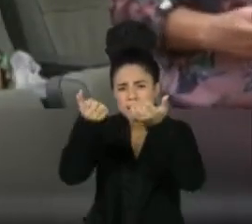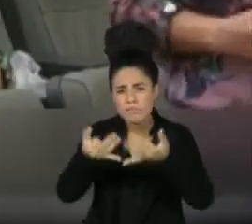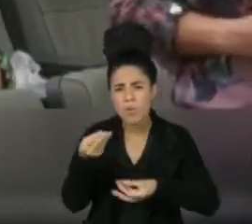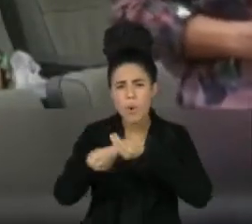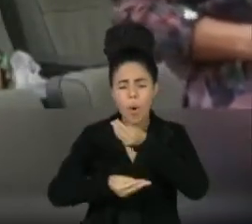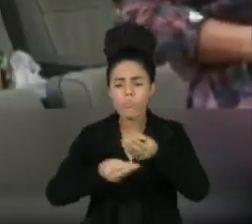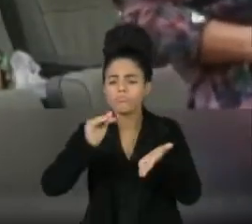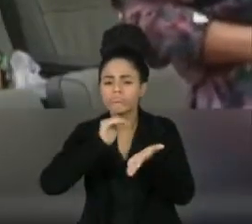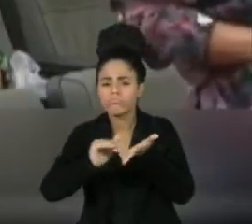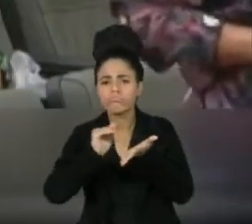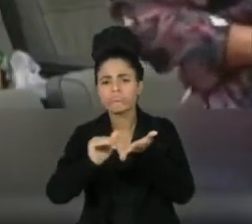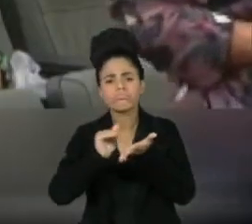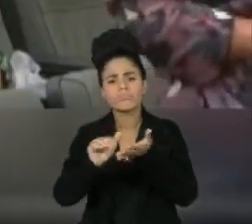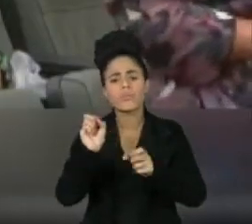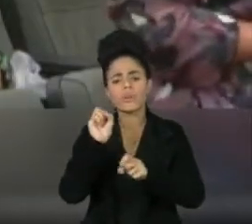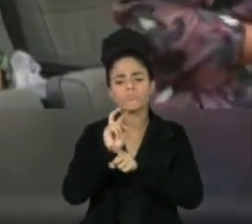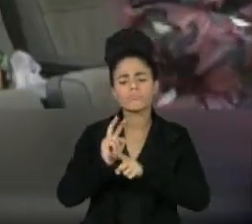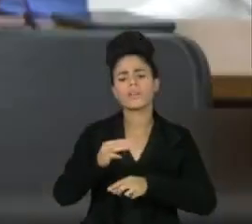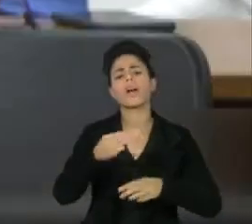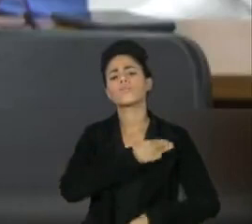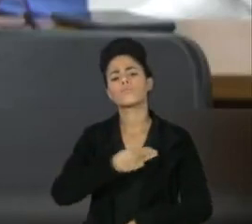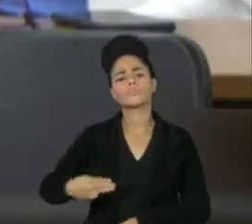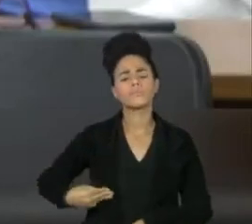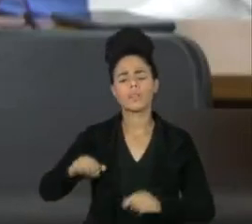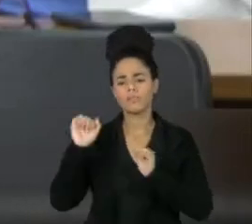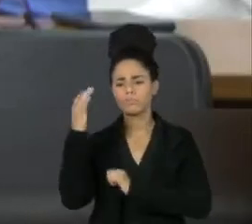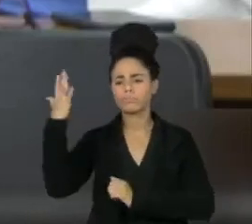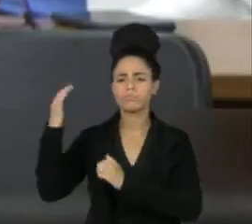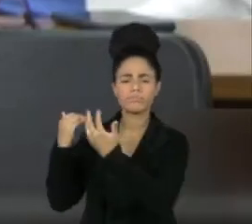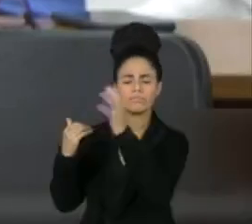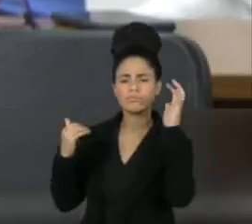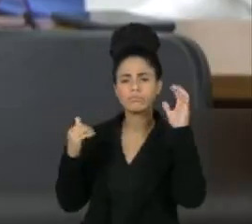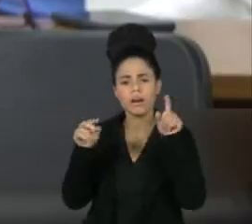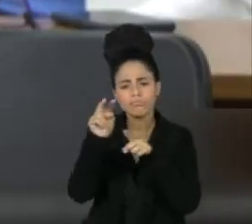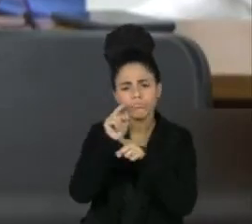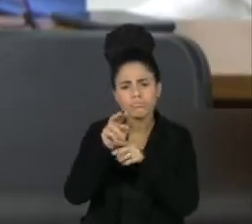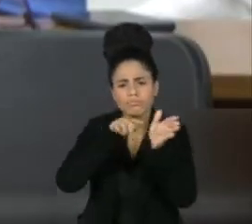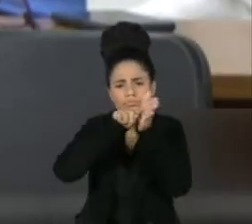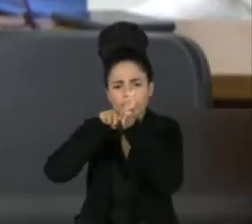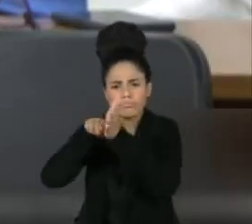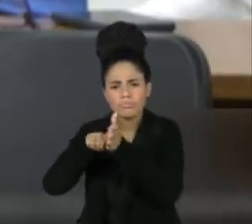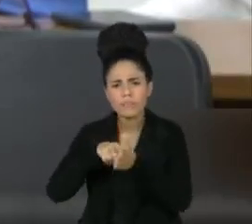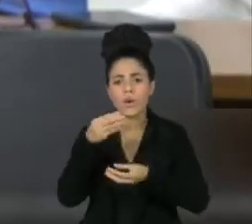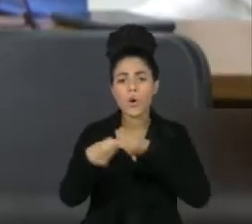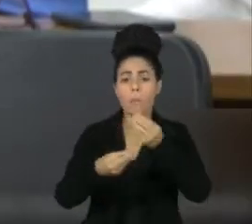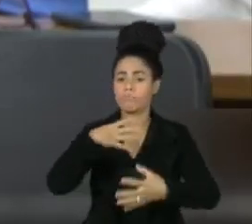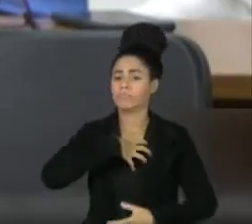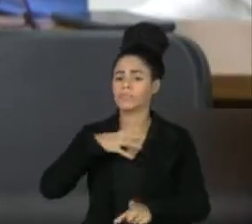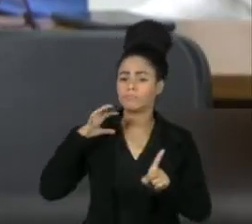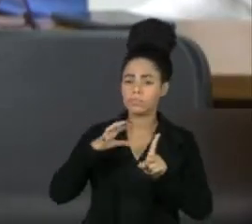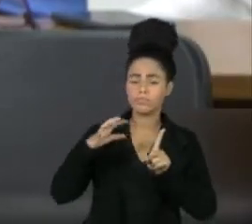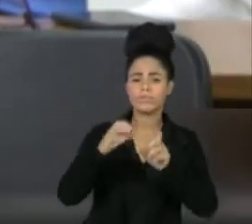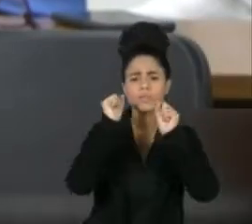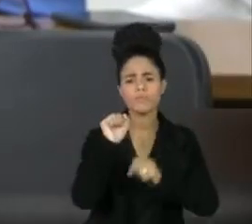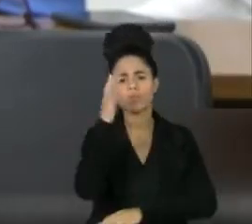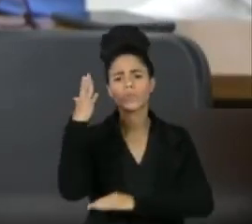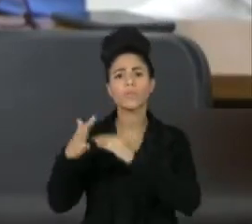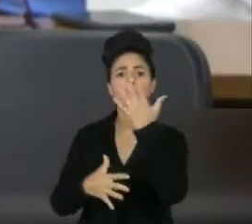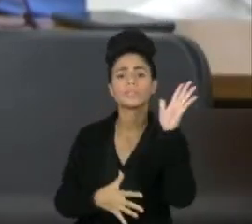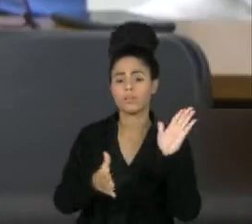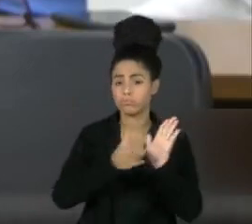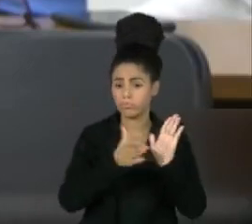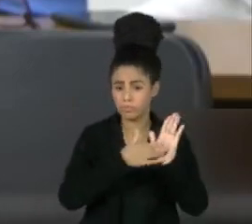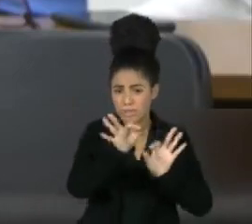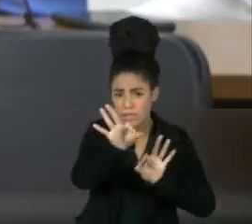do Meio Ambiente defendeu o processo de licenciamento e os estudos de impactos ambientais. O processo foi instruído